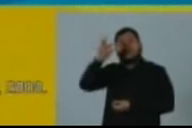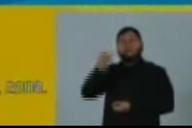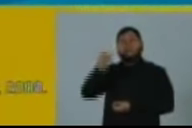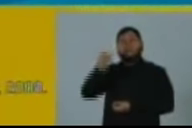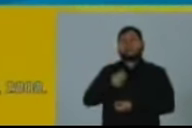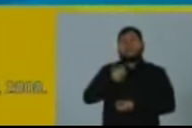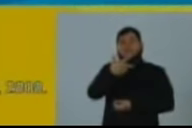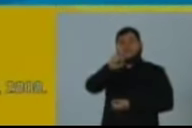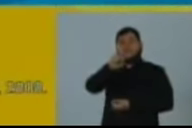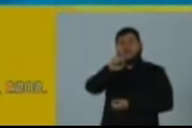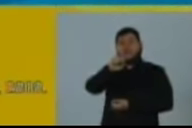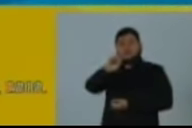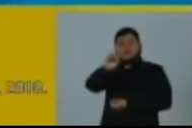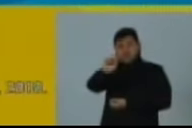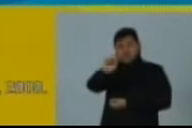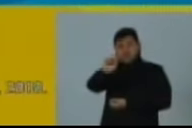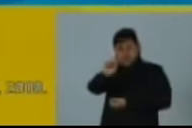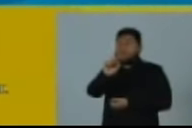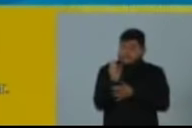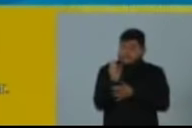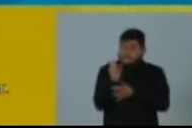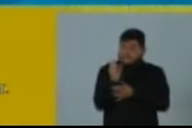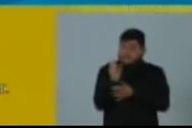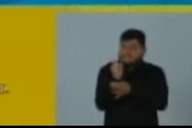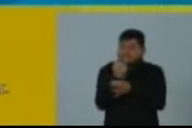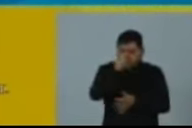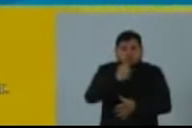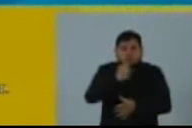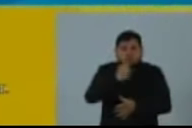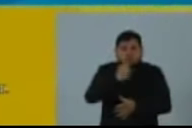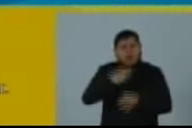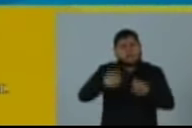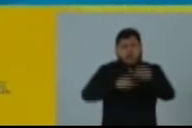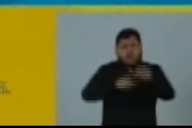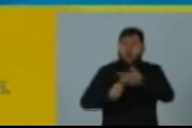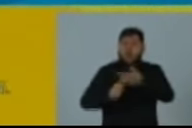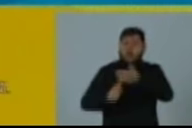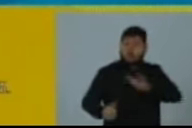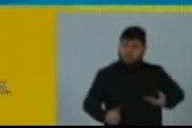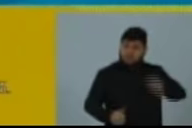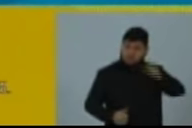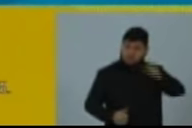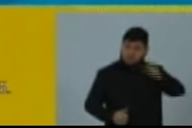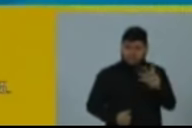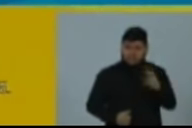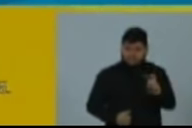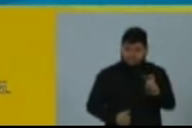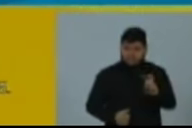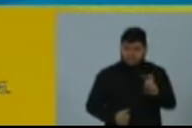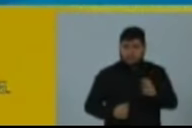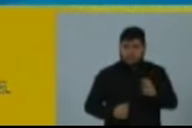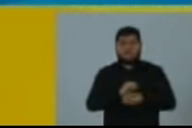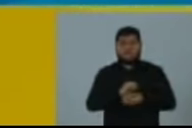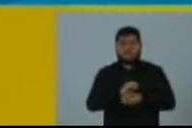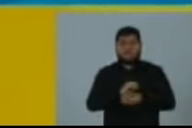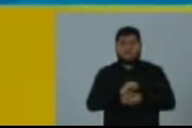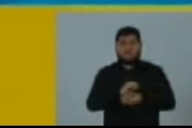federal 2808. A força da mulher para renovar. Governador Pedro Tates, 45. Governador